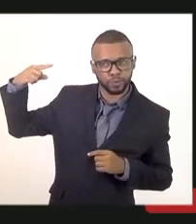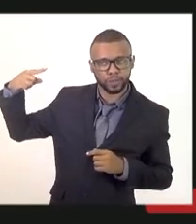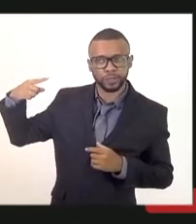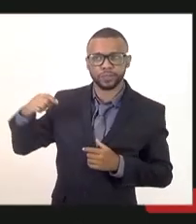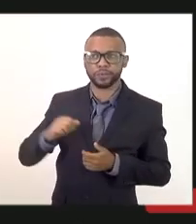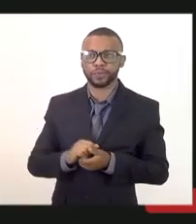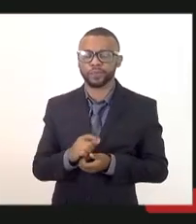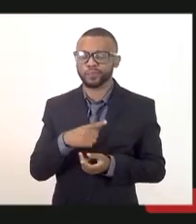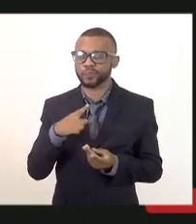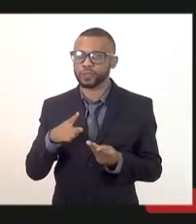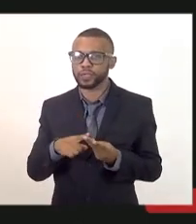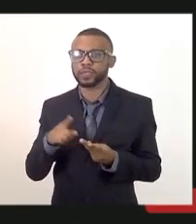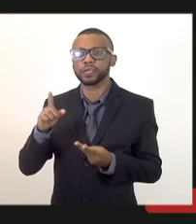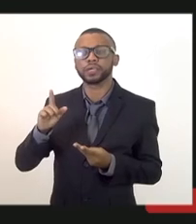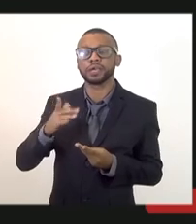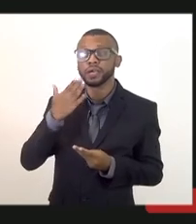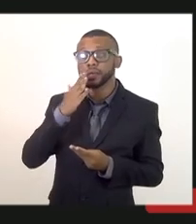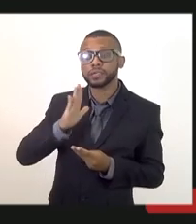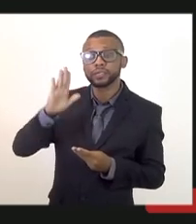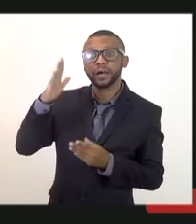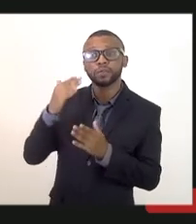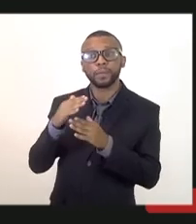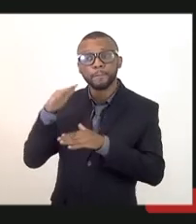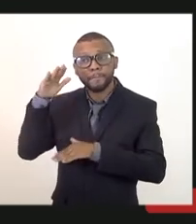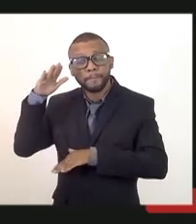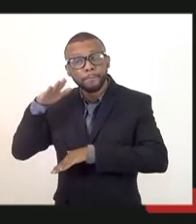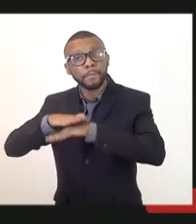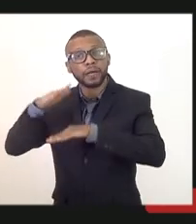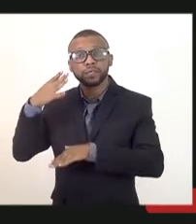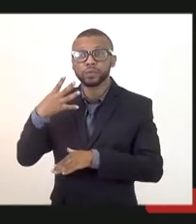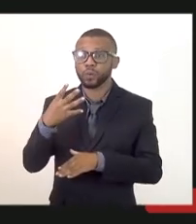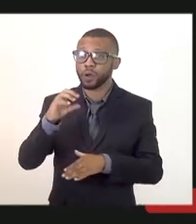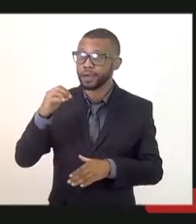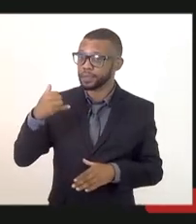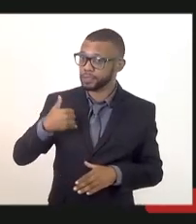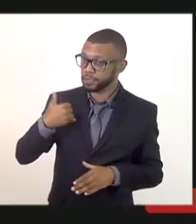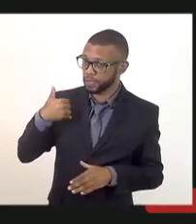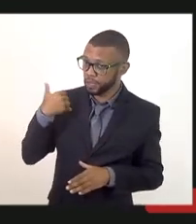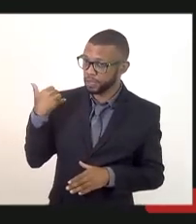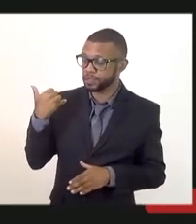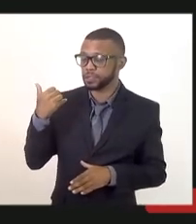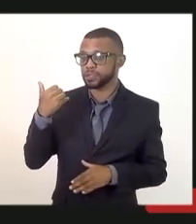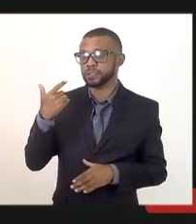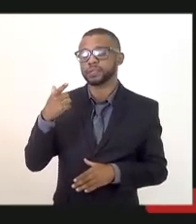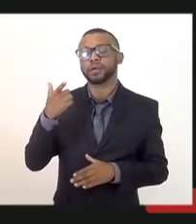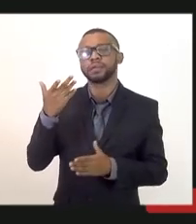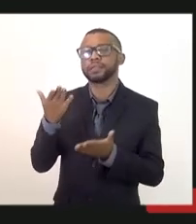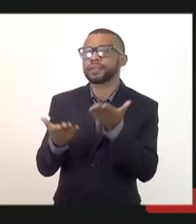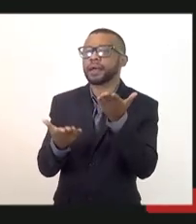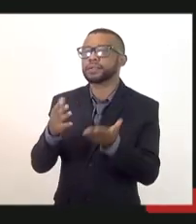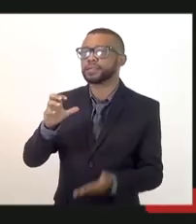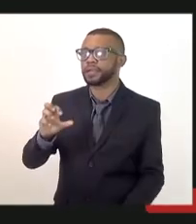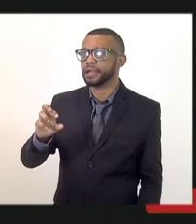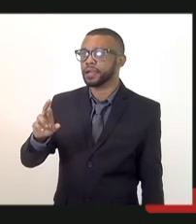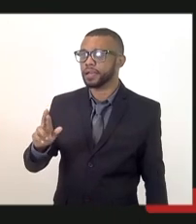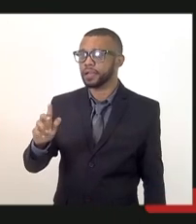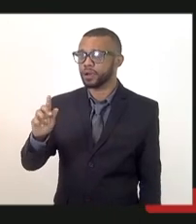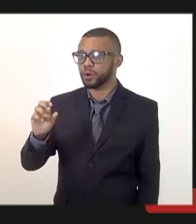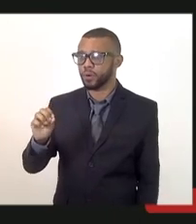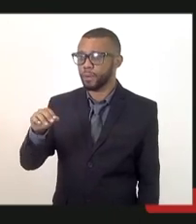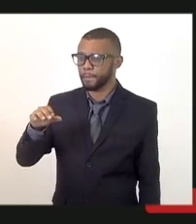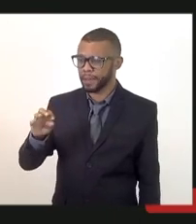candidatos de acima de 40 anos teste ergométrico e teve mais um ou outro exame mas enfim nada comparado a